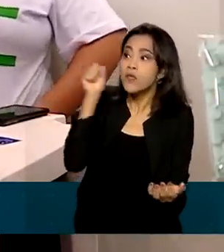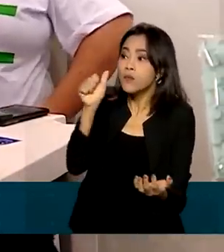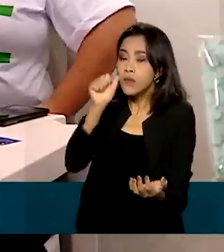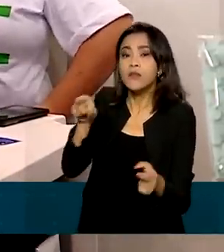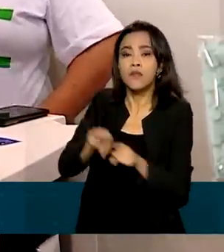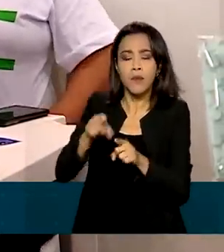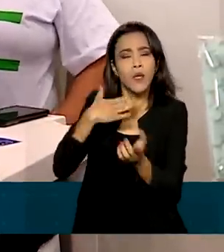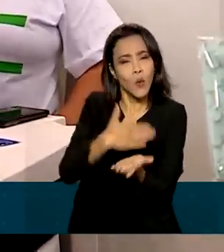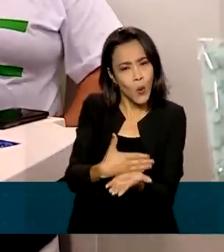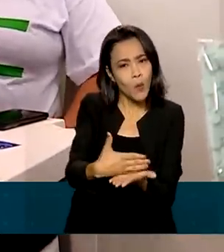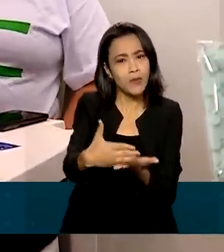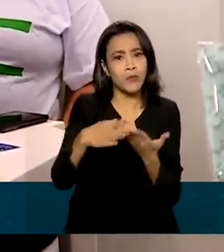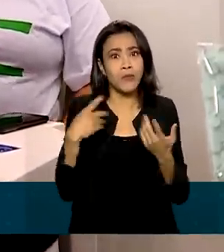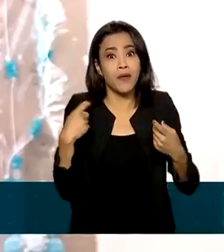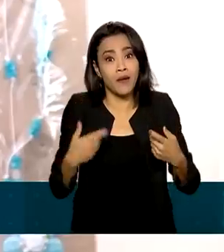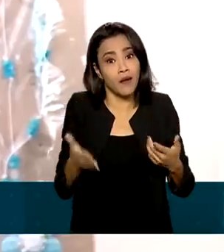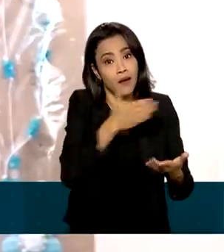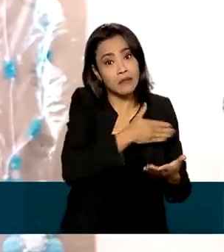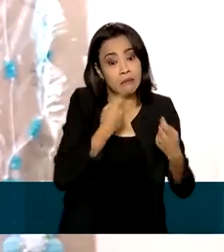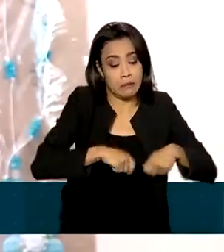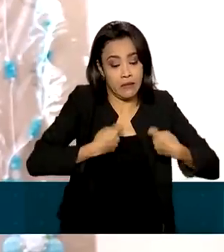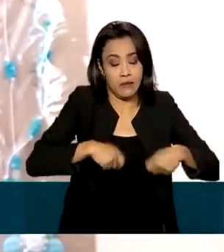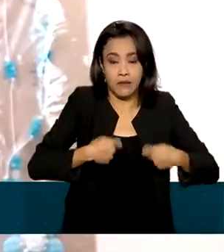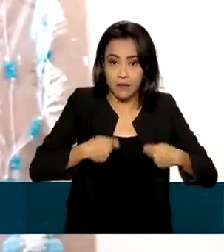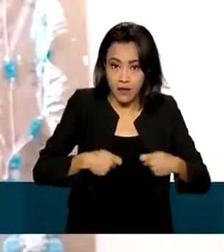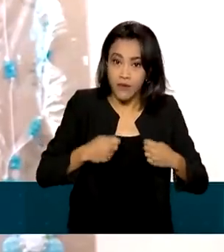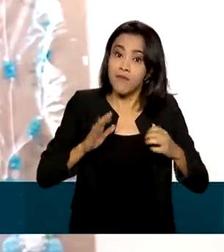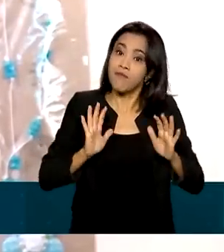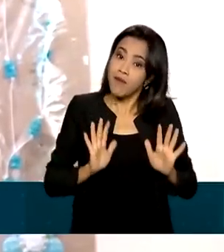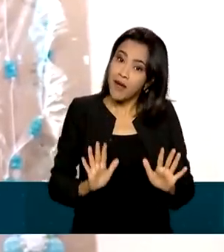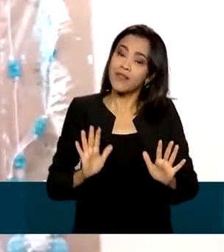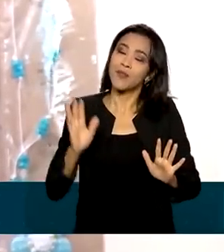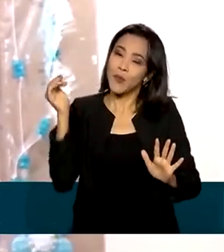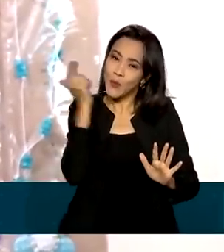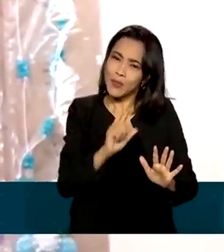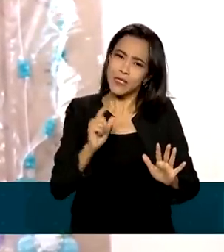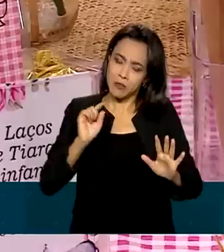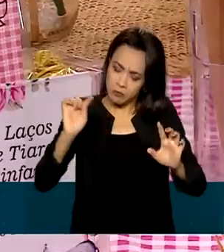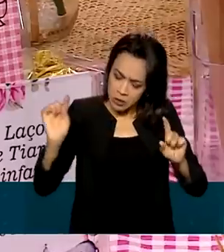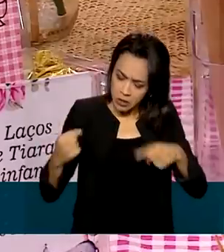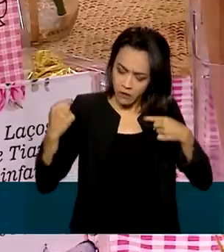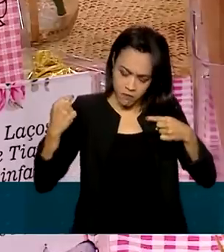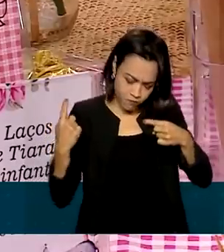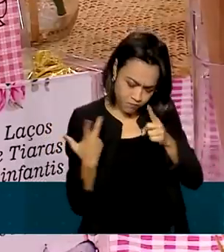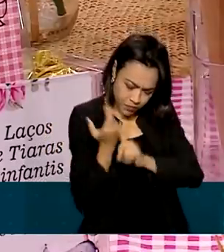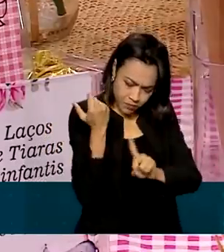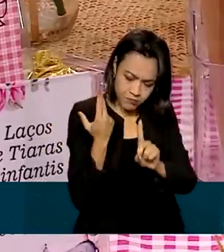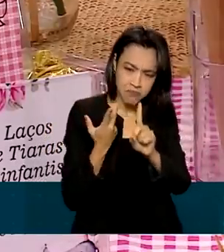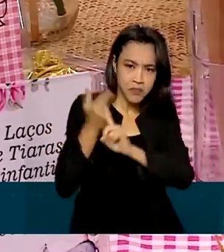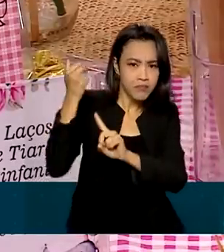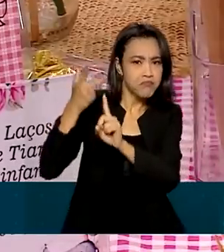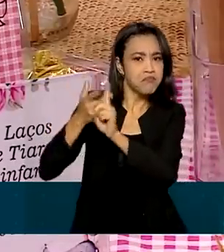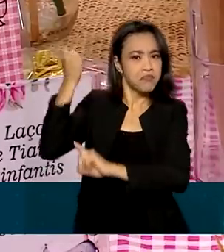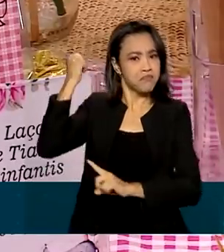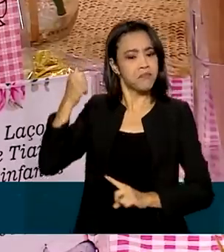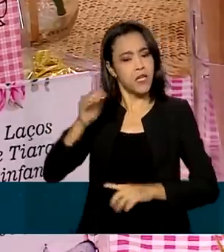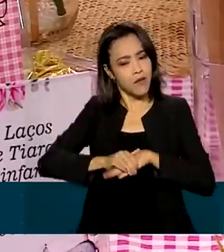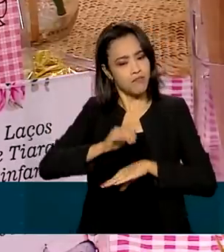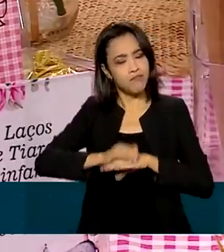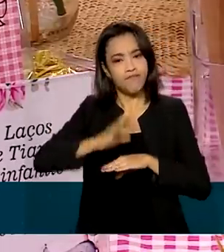empreendimento por necessidade. Mas mesmo assim, superou os desafios e hoje trabalha de forma